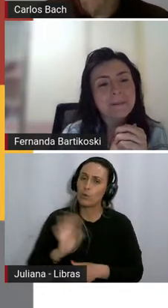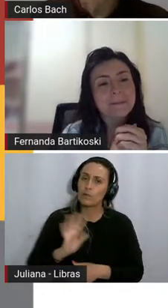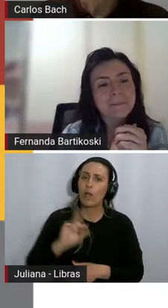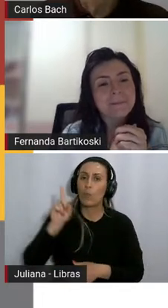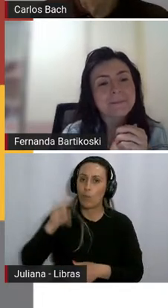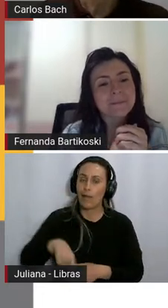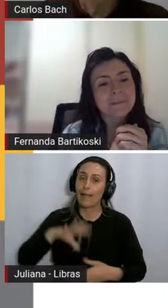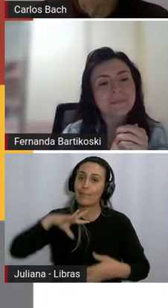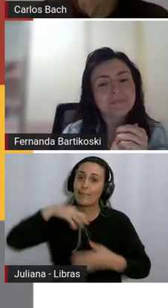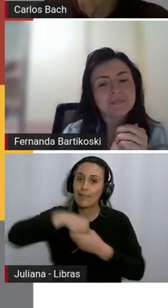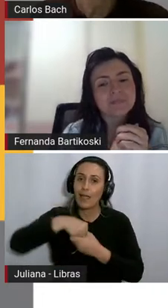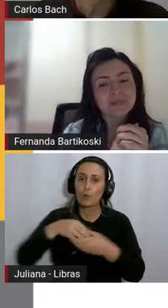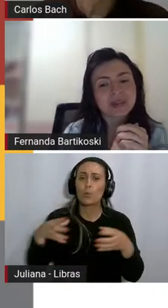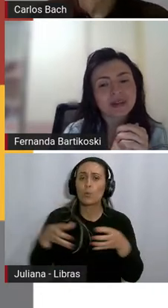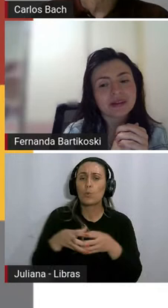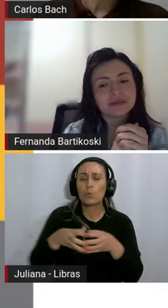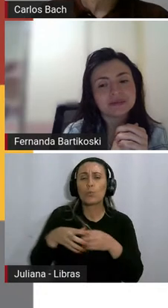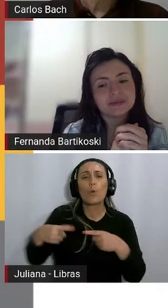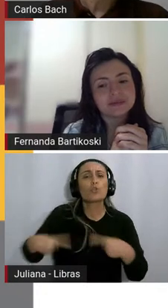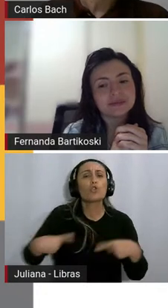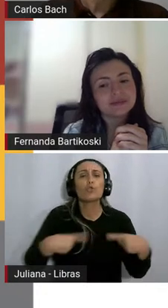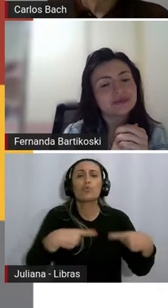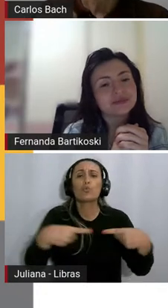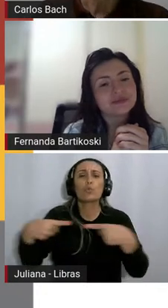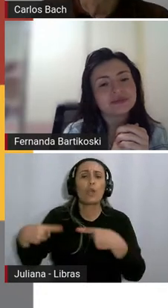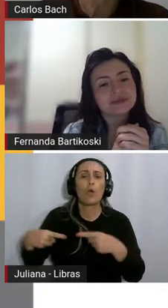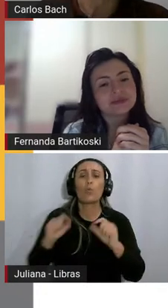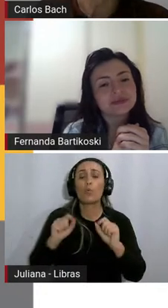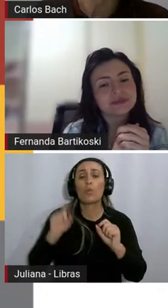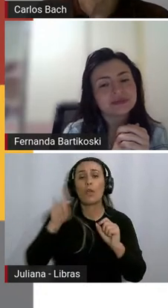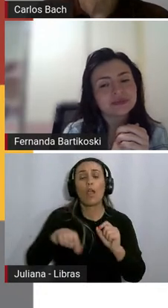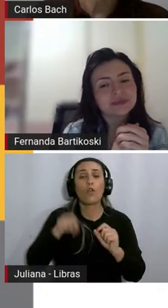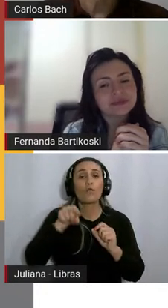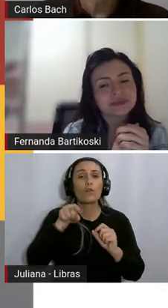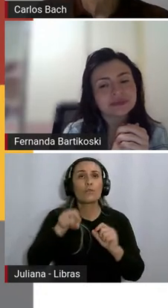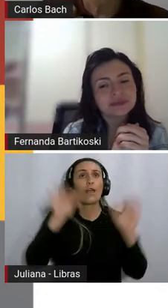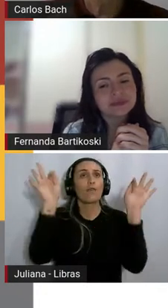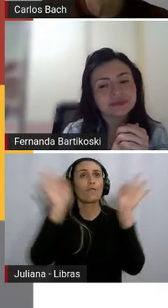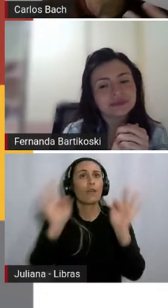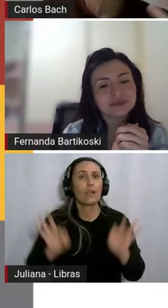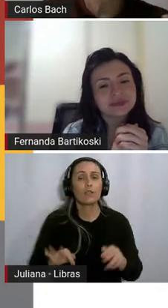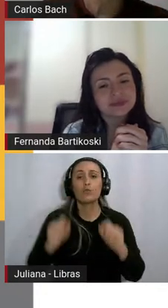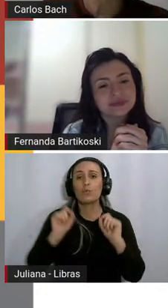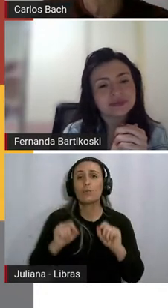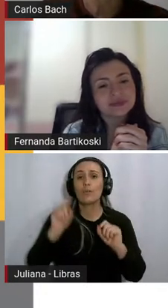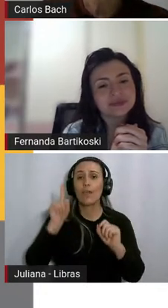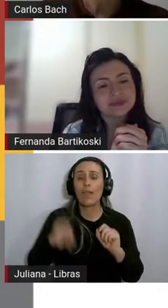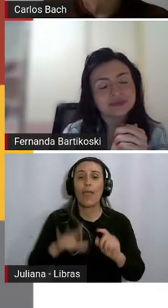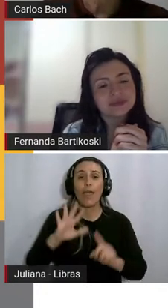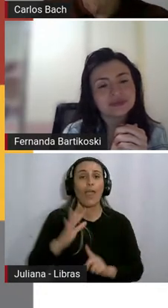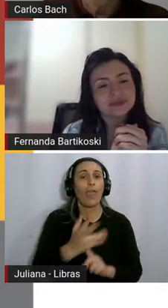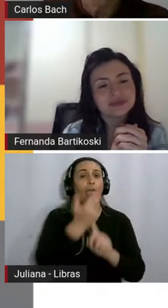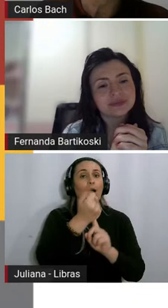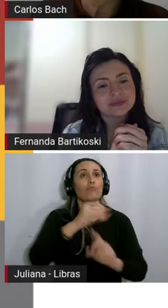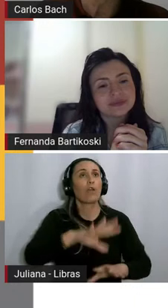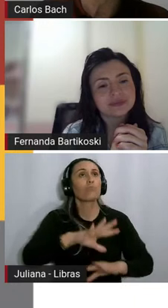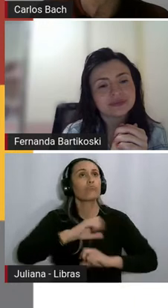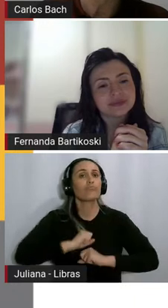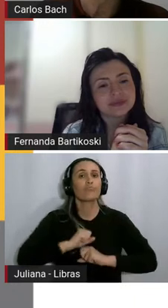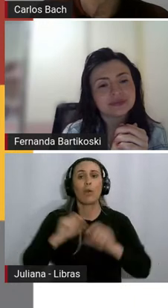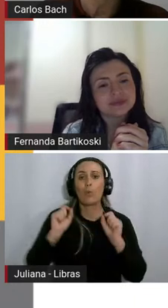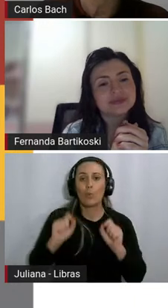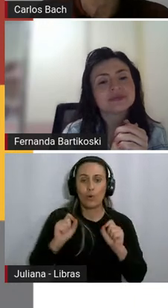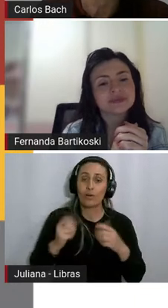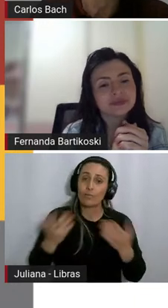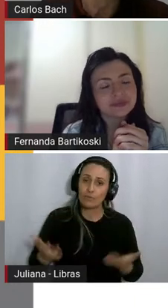discussão o que é para você ser feliz o que é arte para você então são questões para irem conduzindo essa